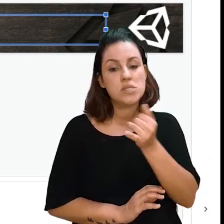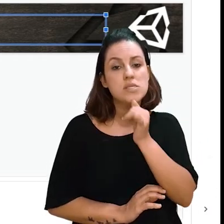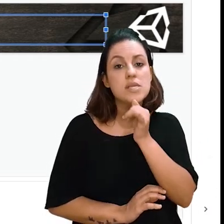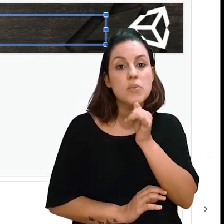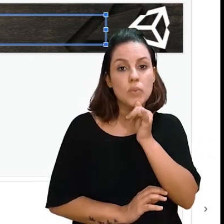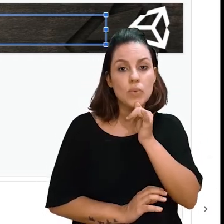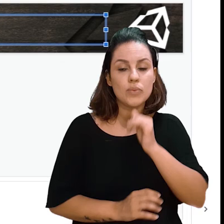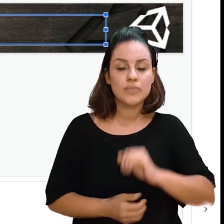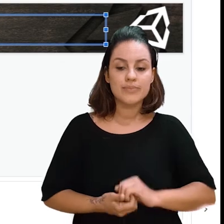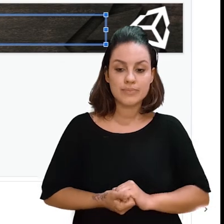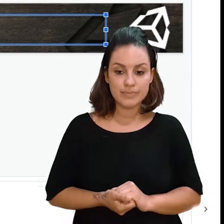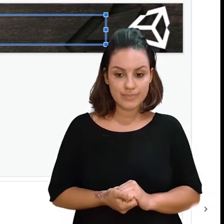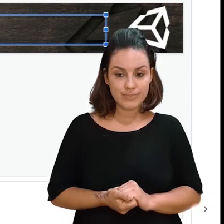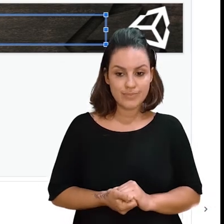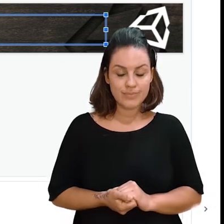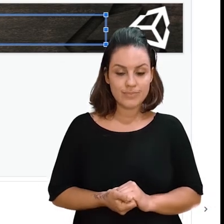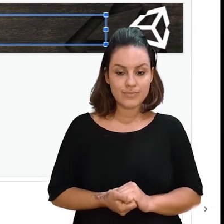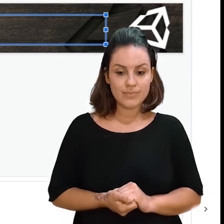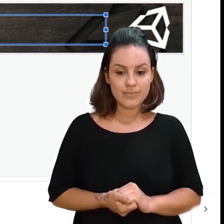Conteúdo.